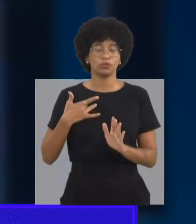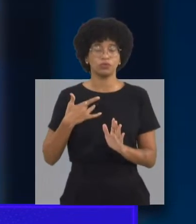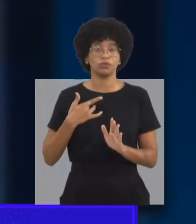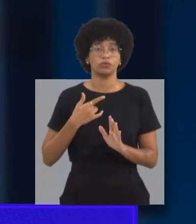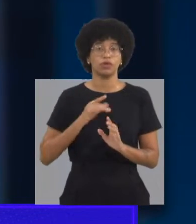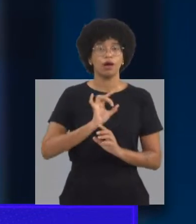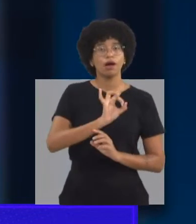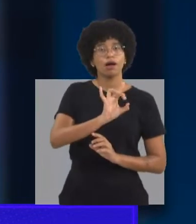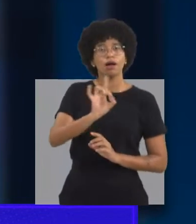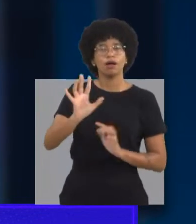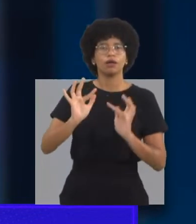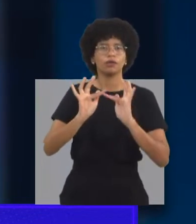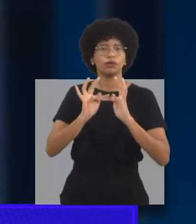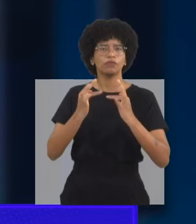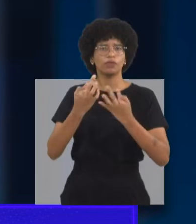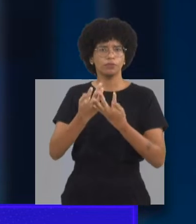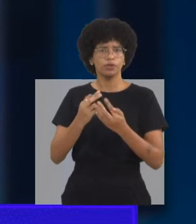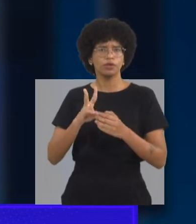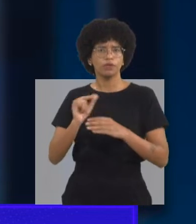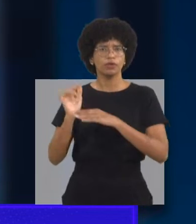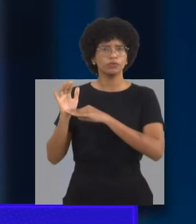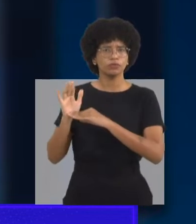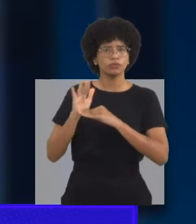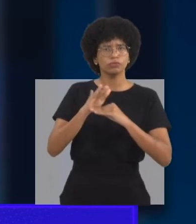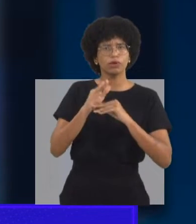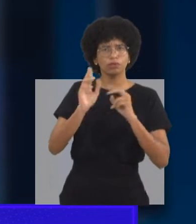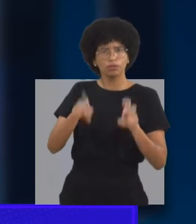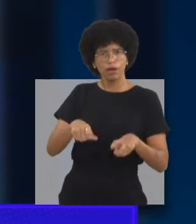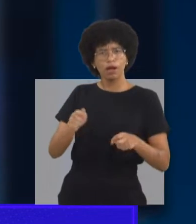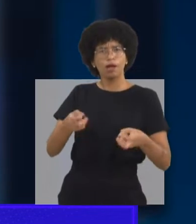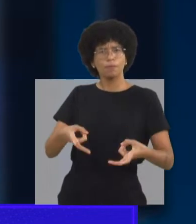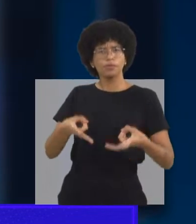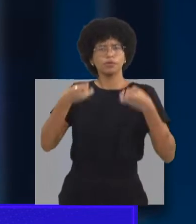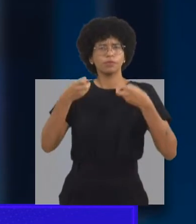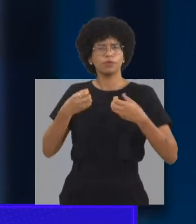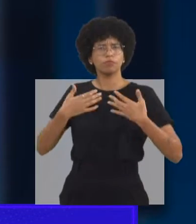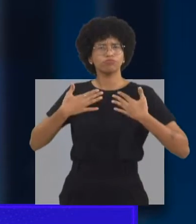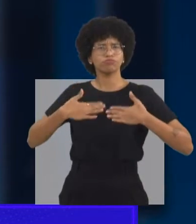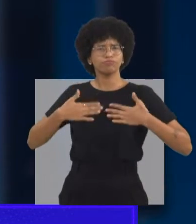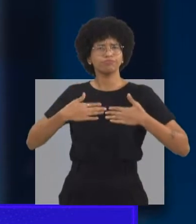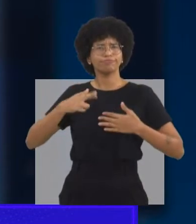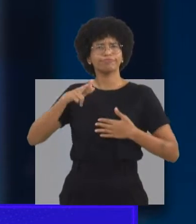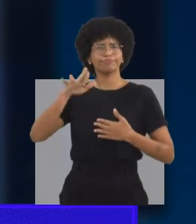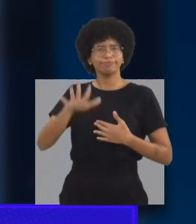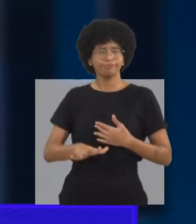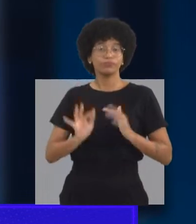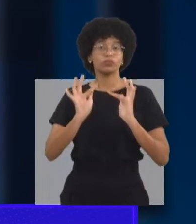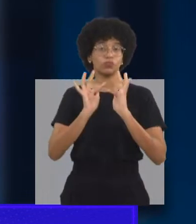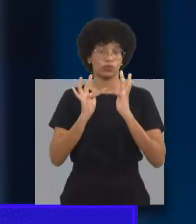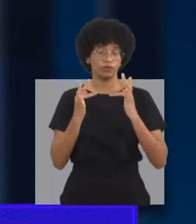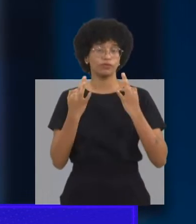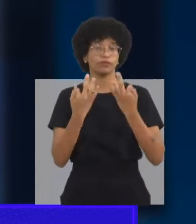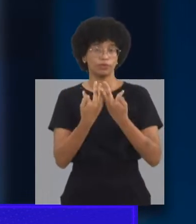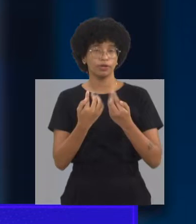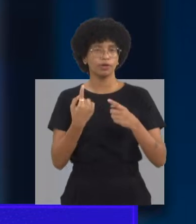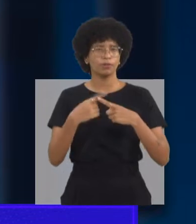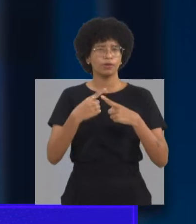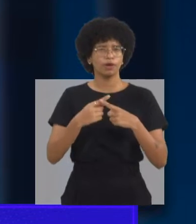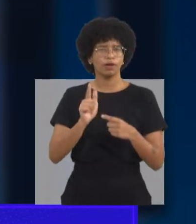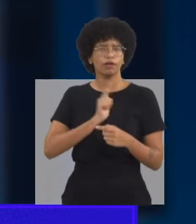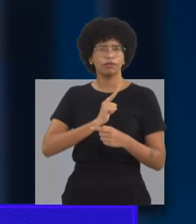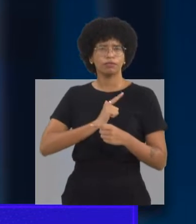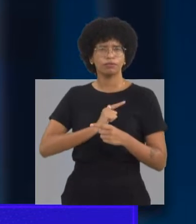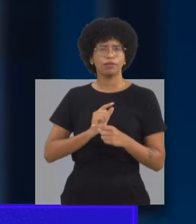família era atendido por vez. E isso, observamos, um conforto da família muito grande